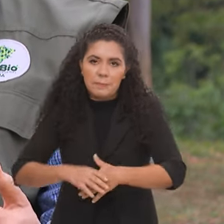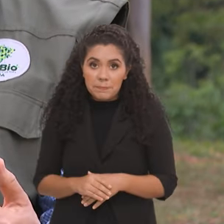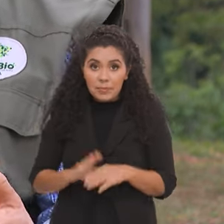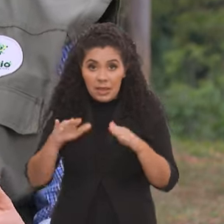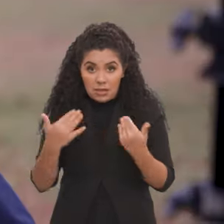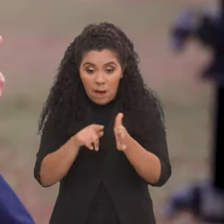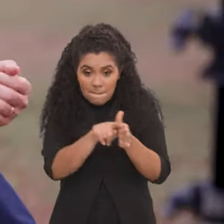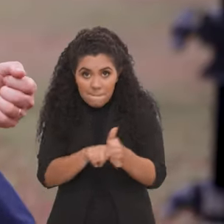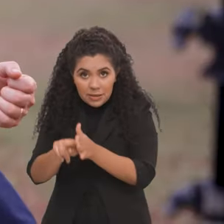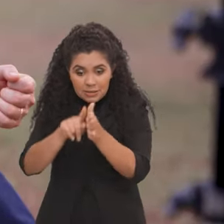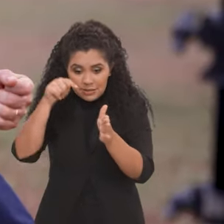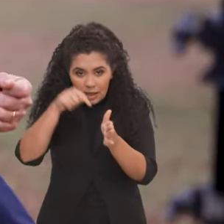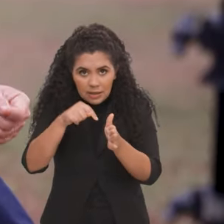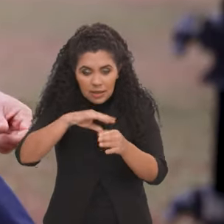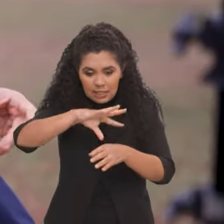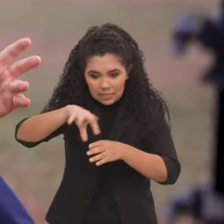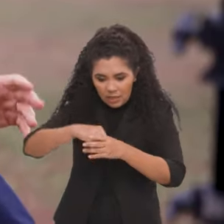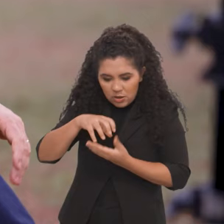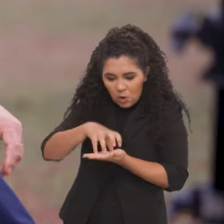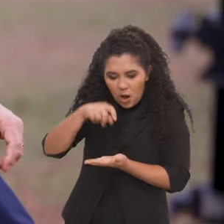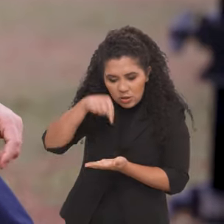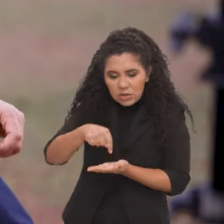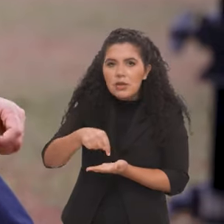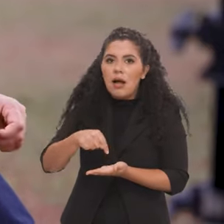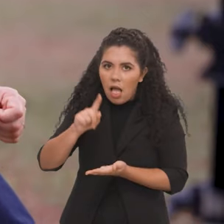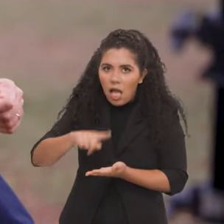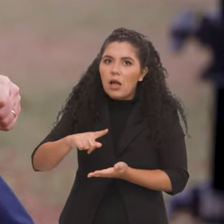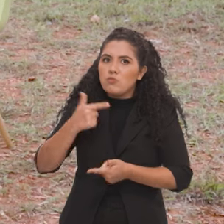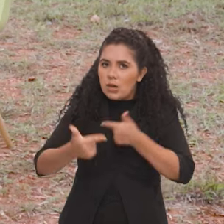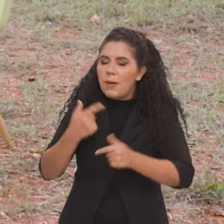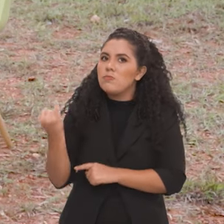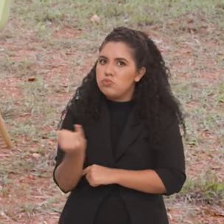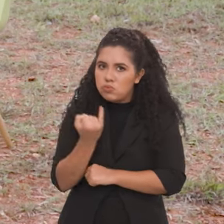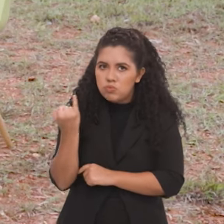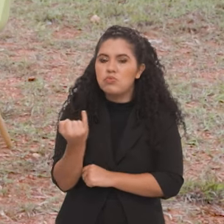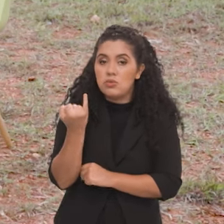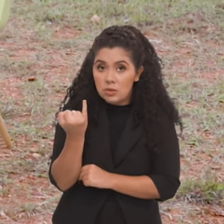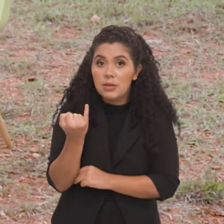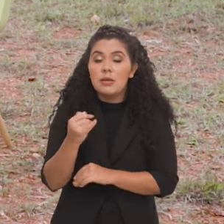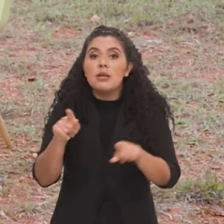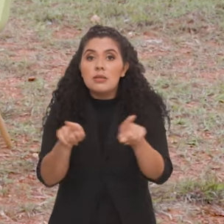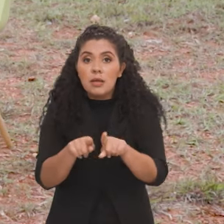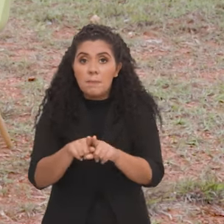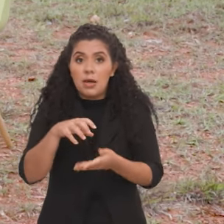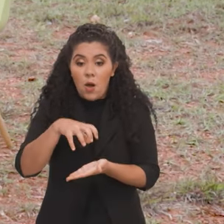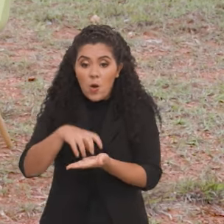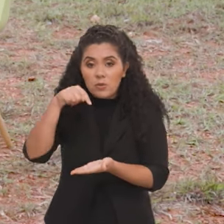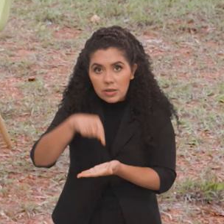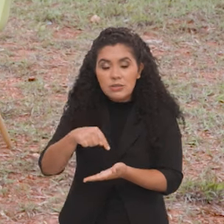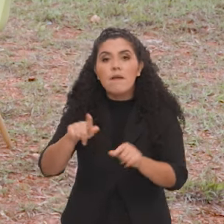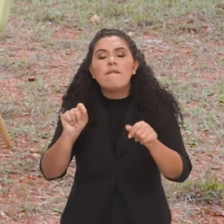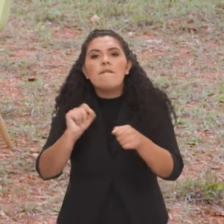Então, a pesquisa dentro do instituto é uma frente de trabalho muito importante. Além disso, o ICMBio também